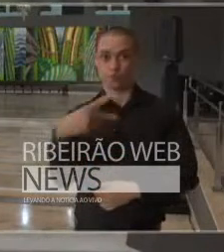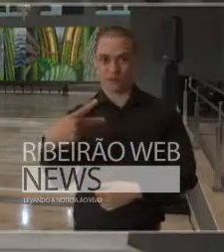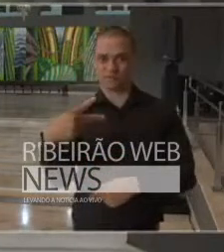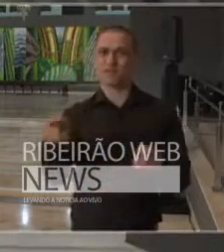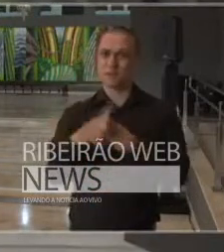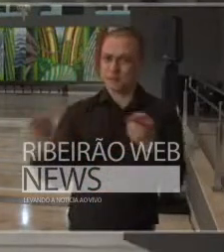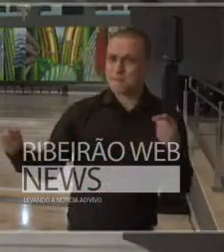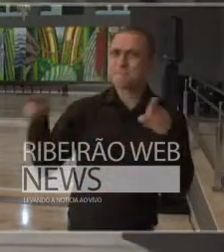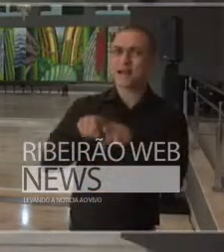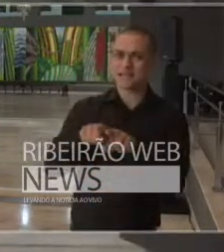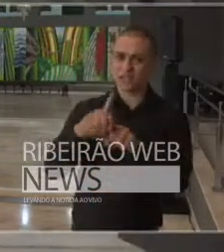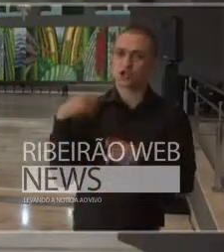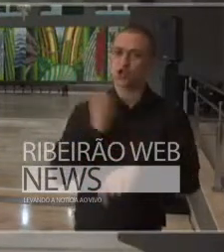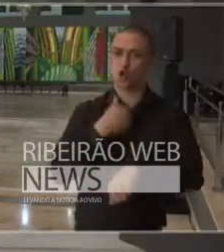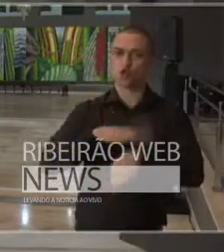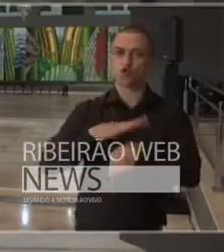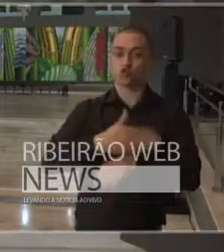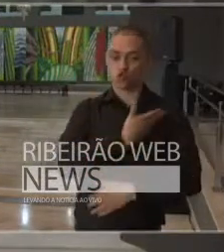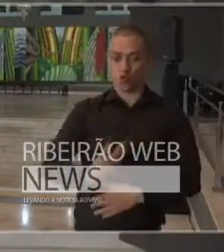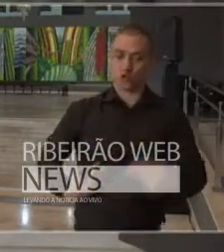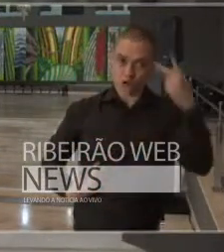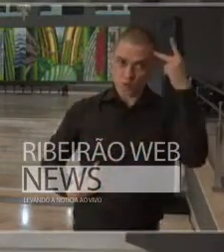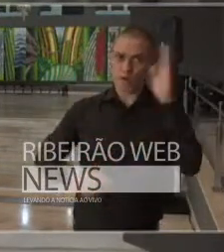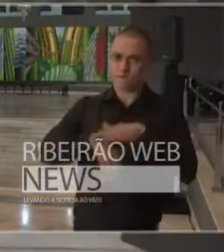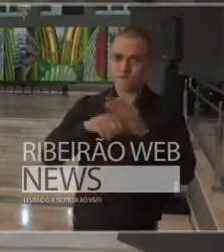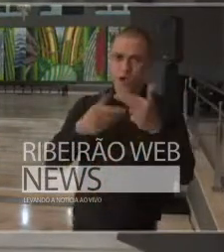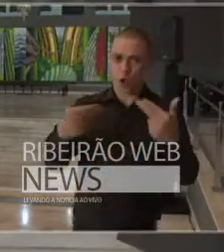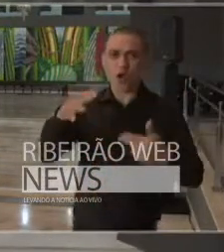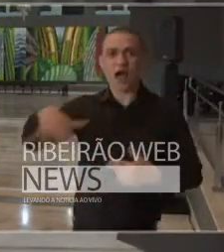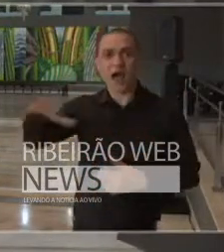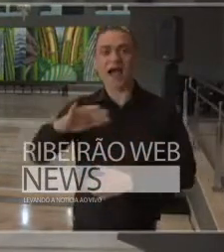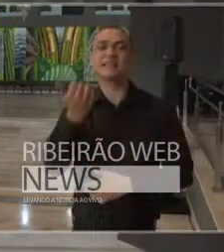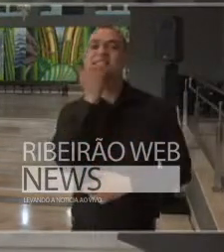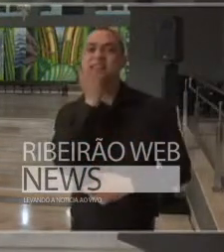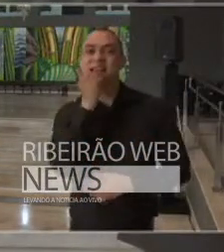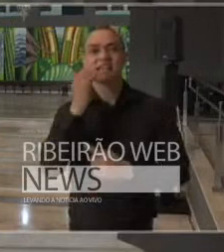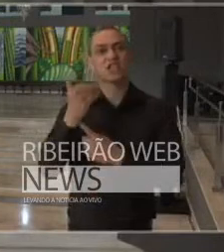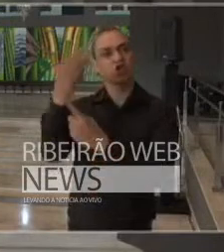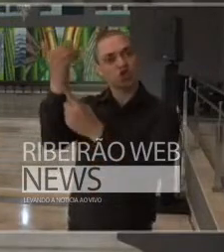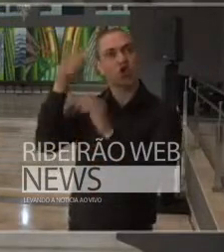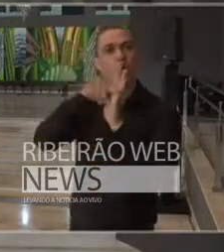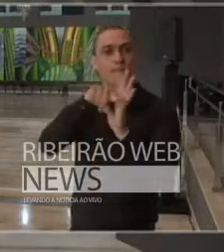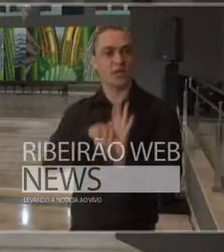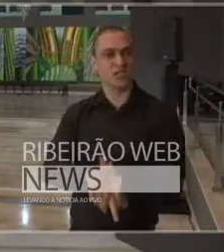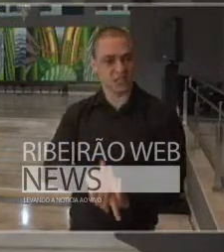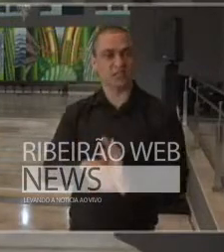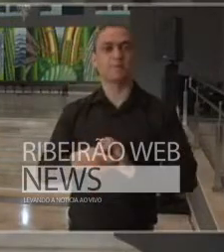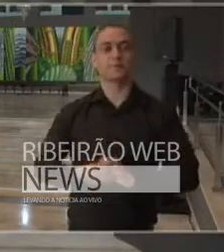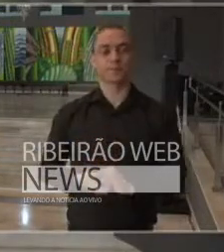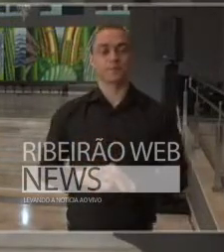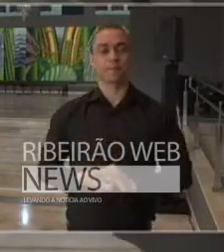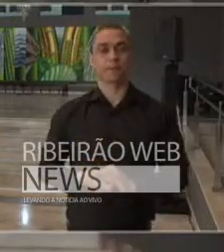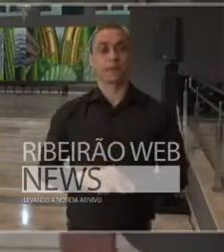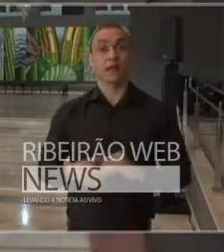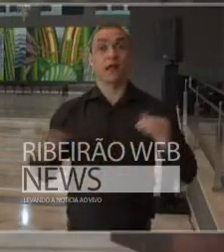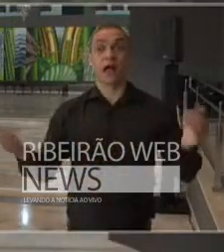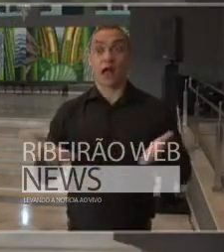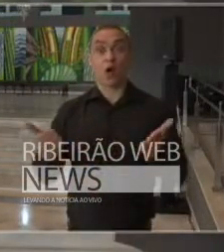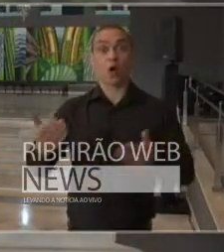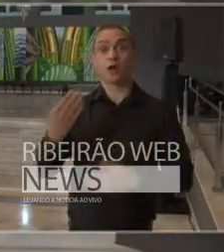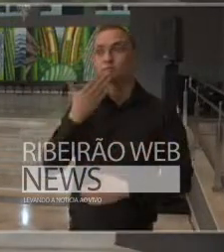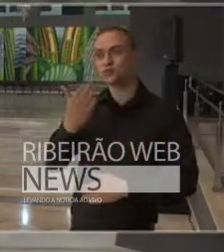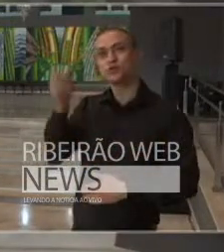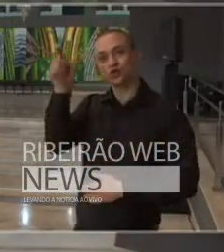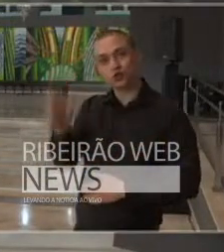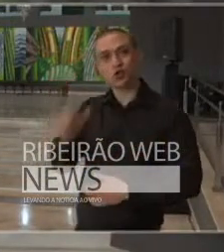grande parceiro de várias iniciativas do governo no campo da ciência, da pesquisa e da tecnologia. Vamos ouvir agora